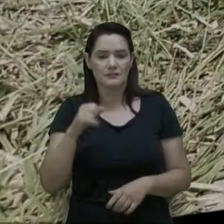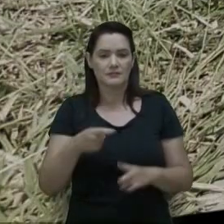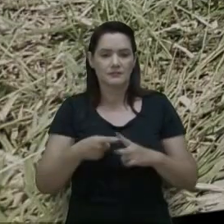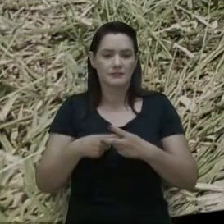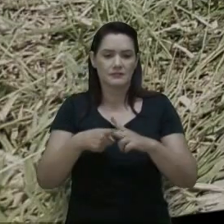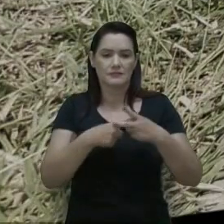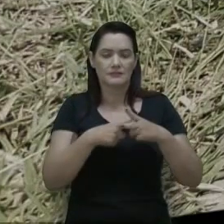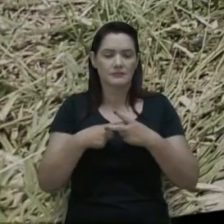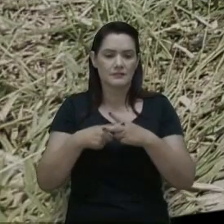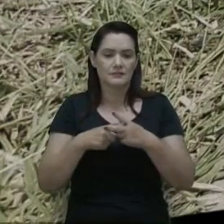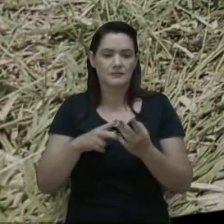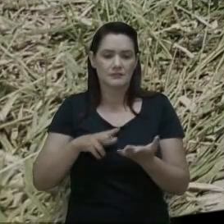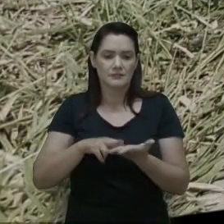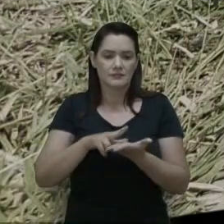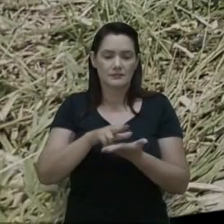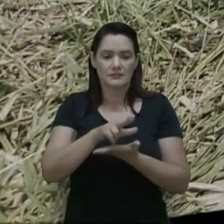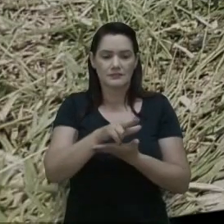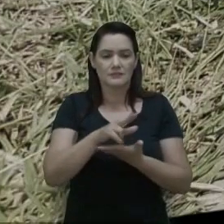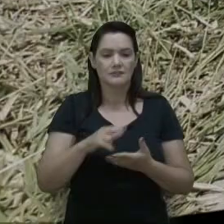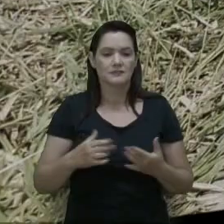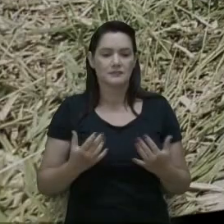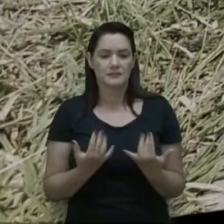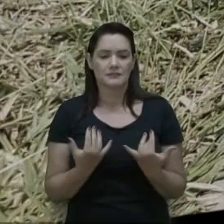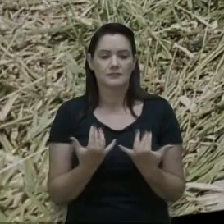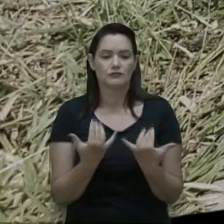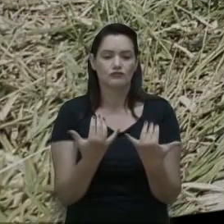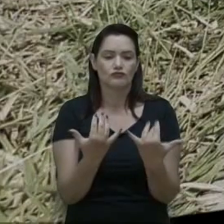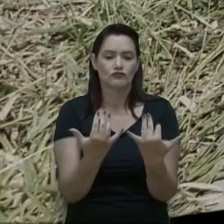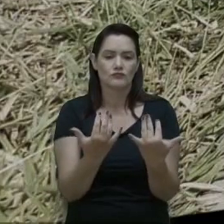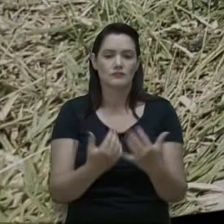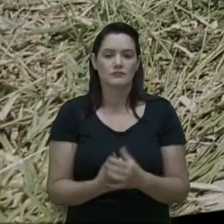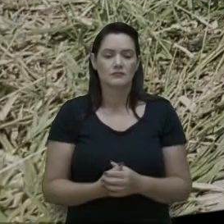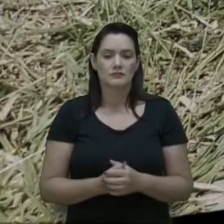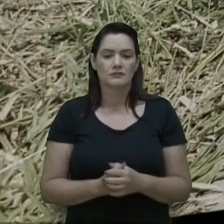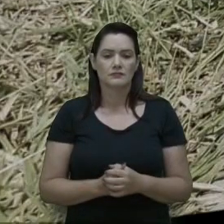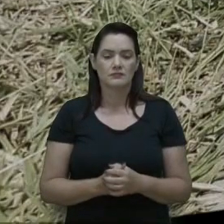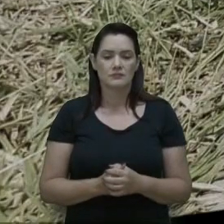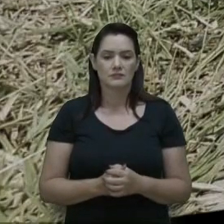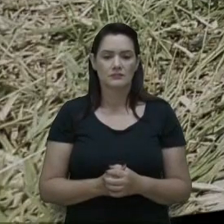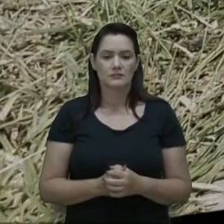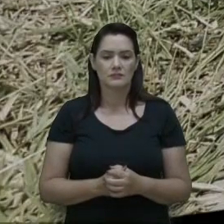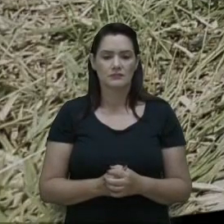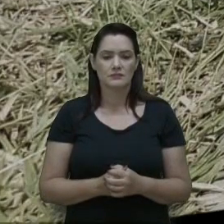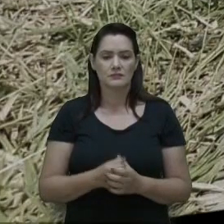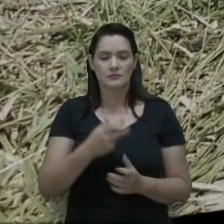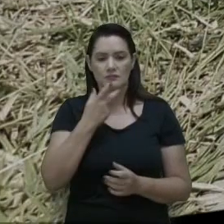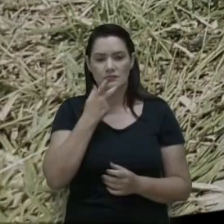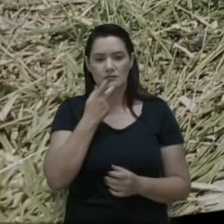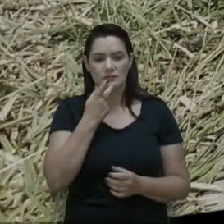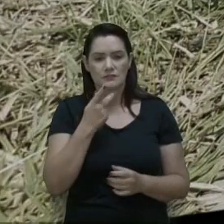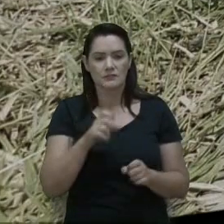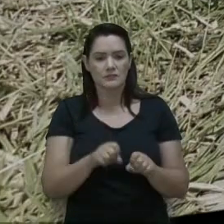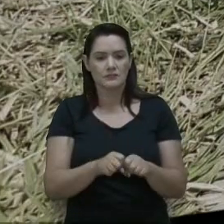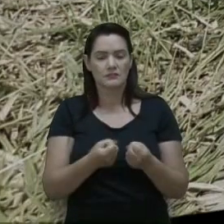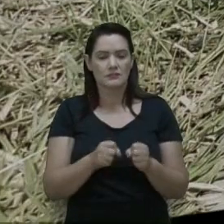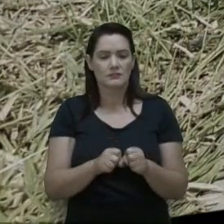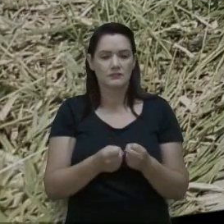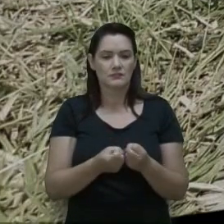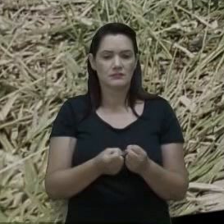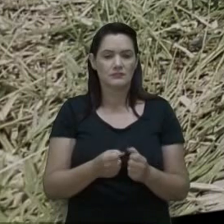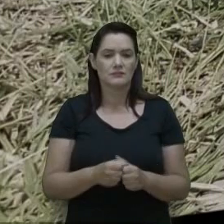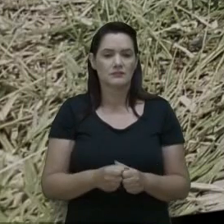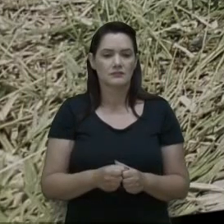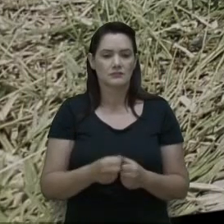aparar a grama do lado do campo, ali do Jair Pires, Praça Jair Pires, e acabou danificando essa